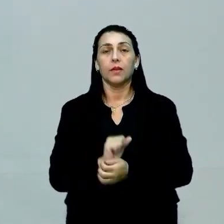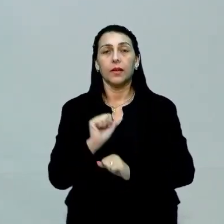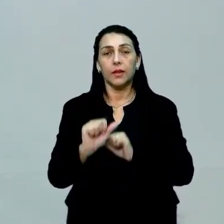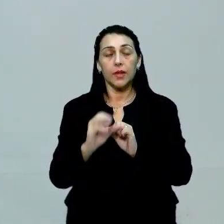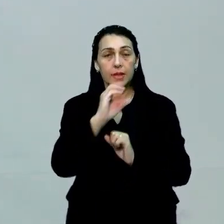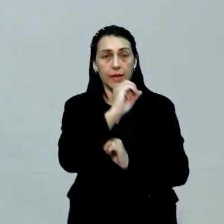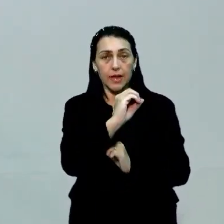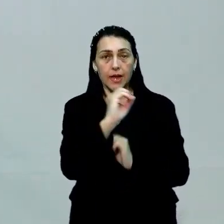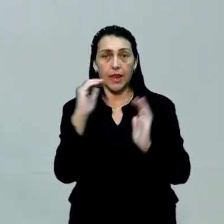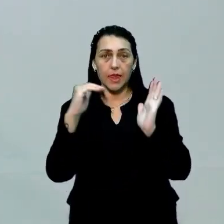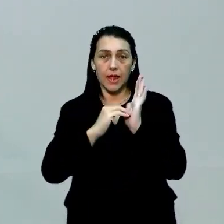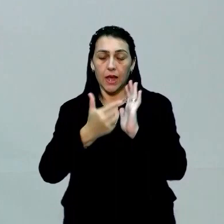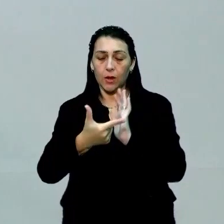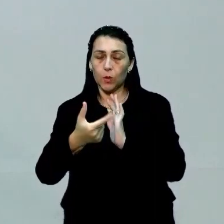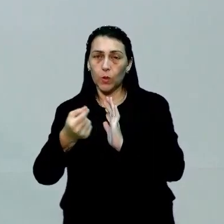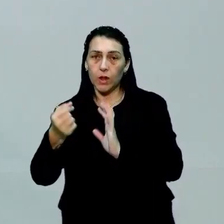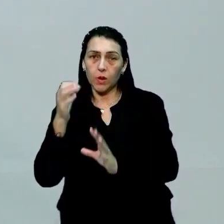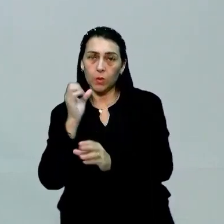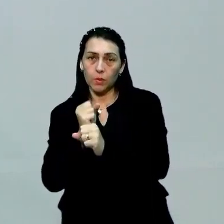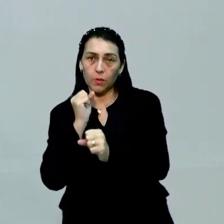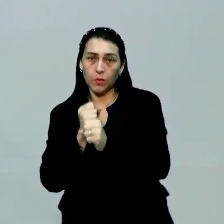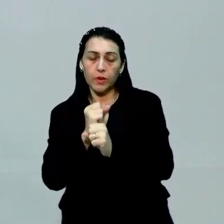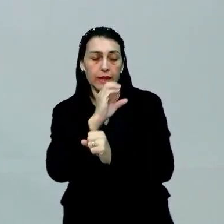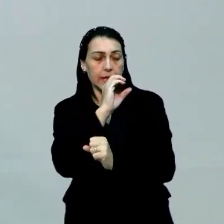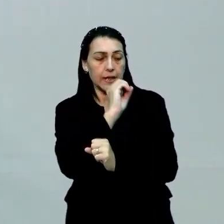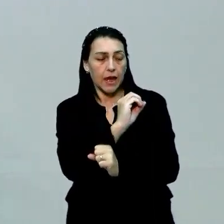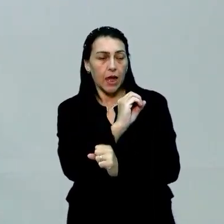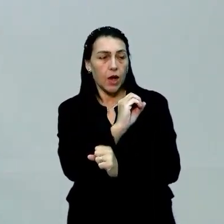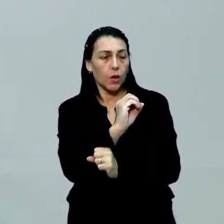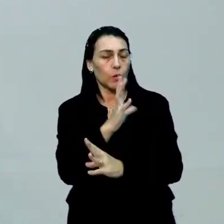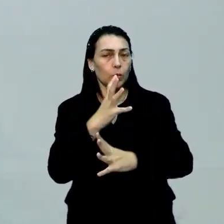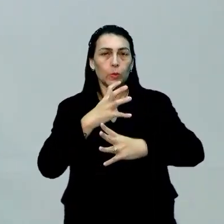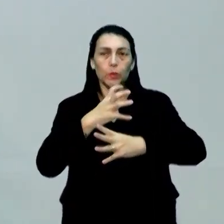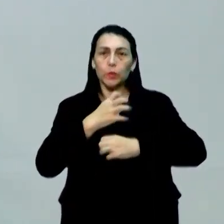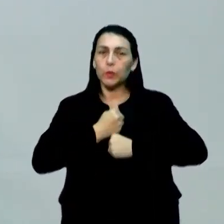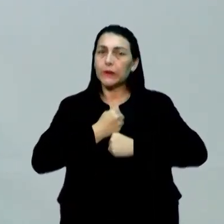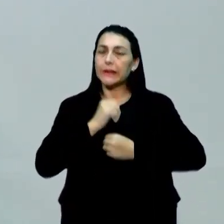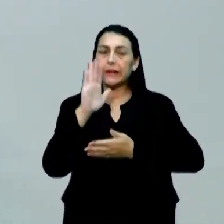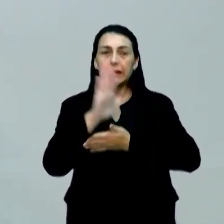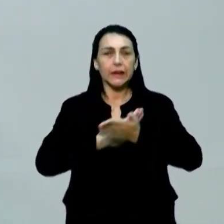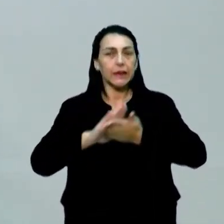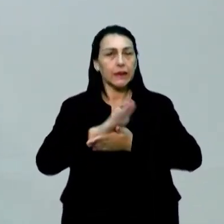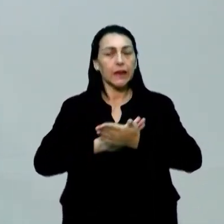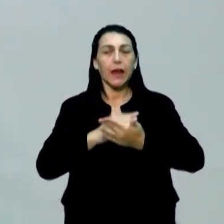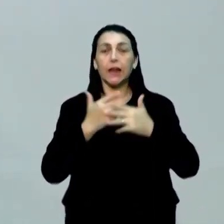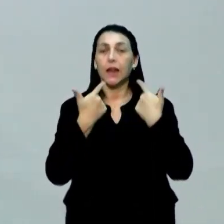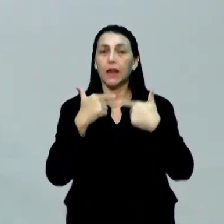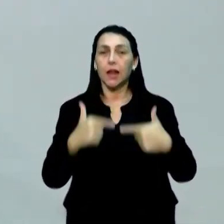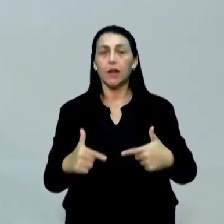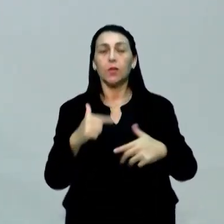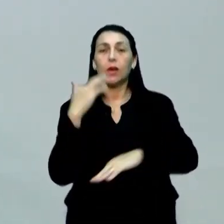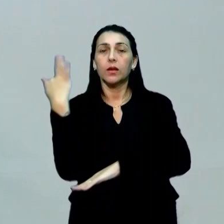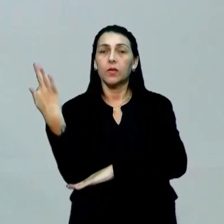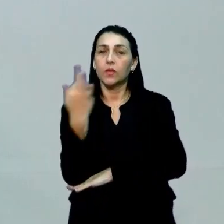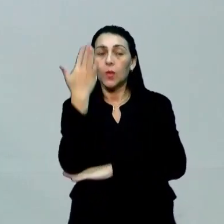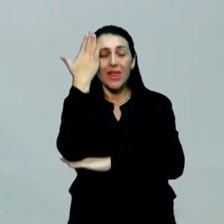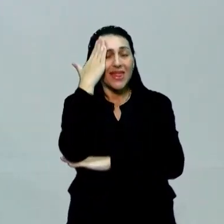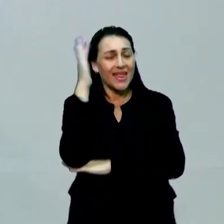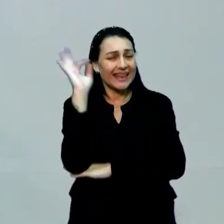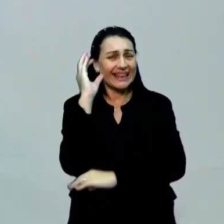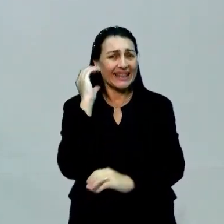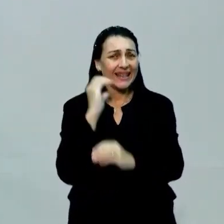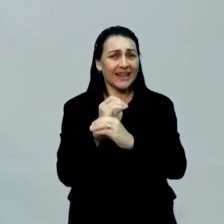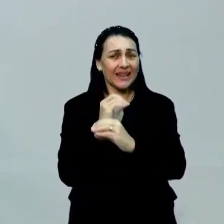0 a 200 pontos. 0, quando eu não domino nada da linguagem formal, quando eu não entendo